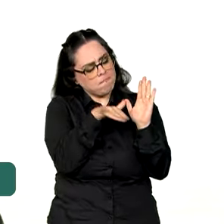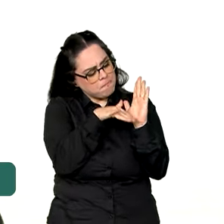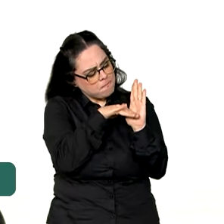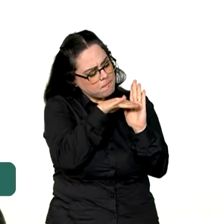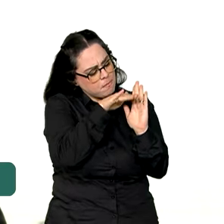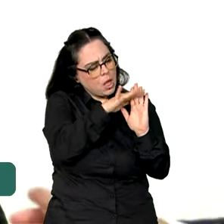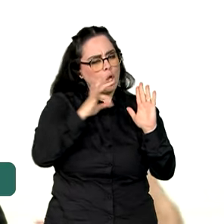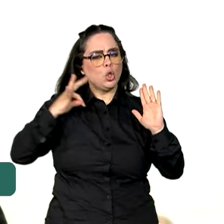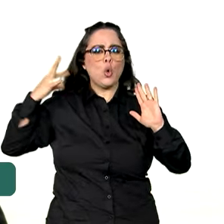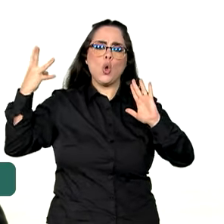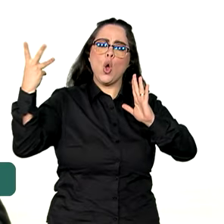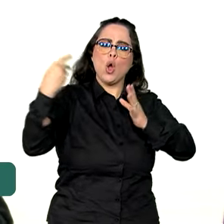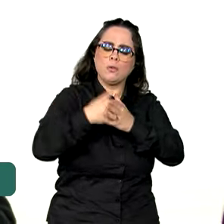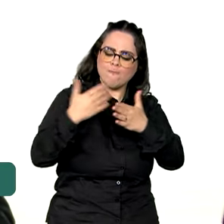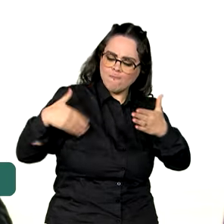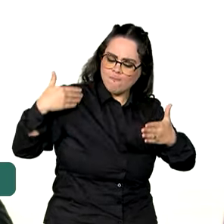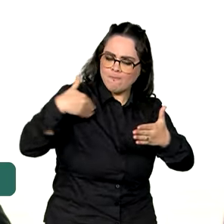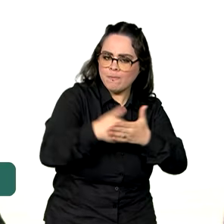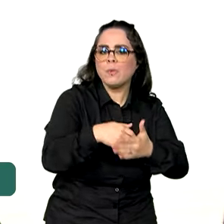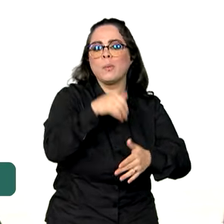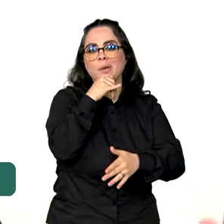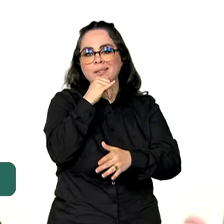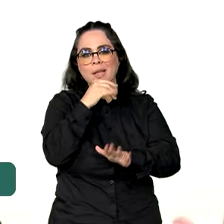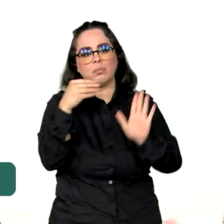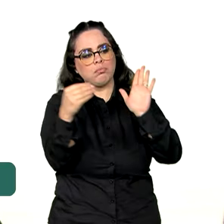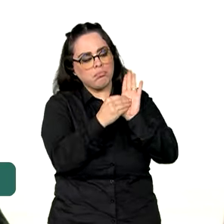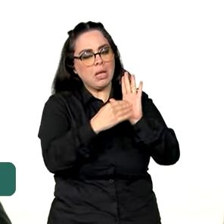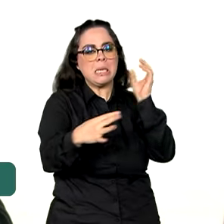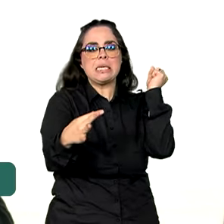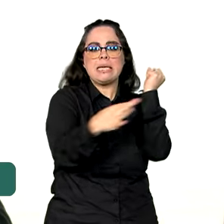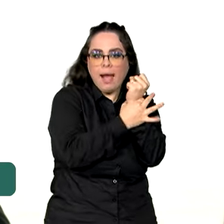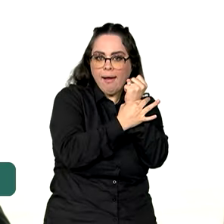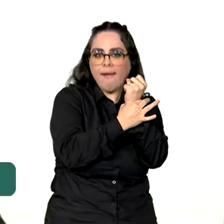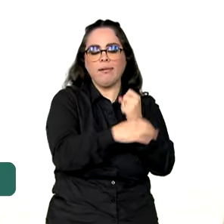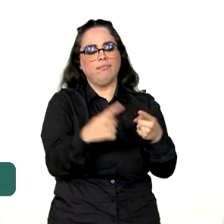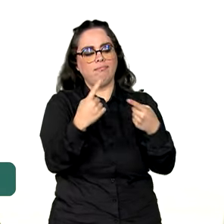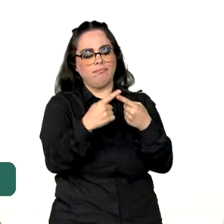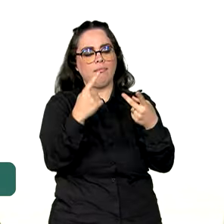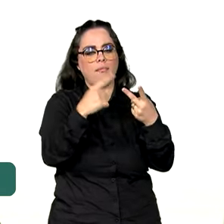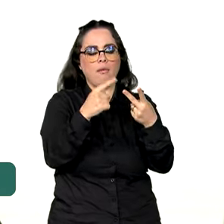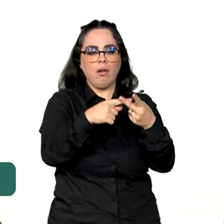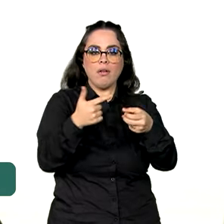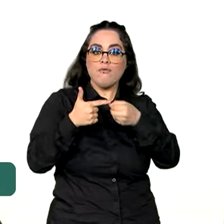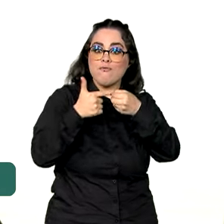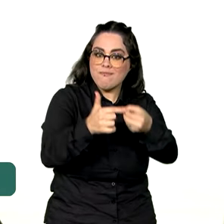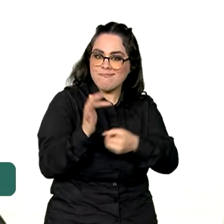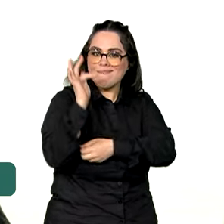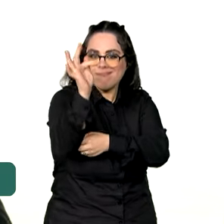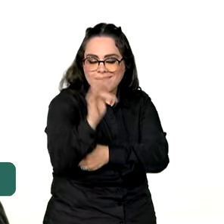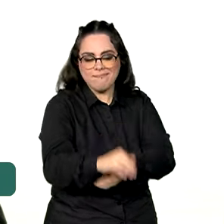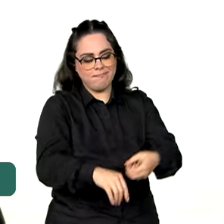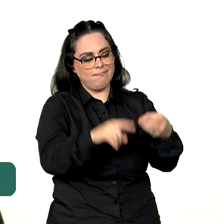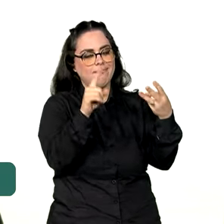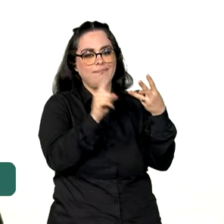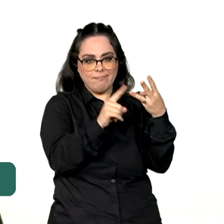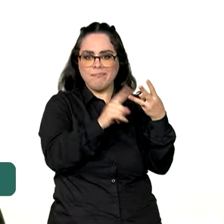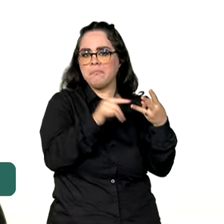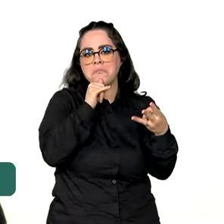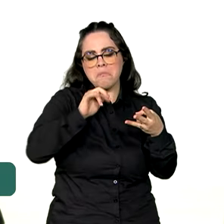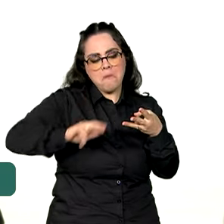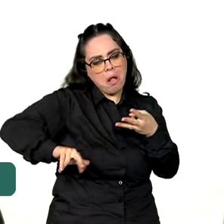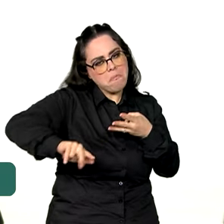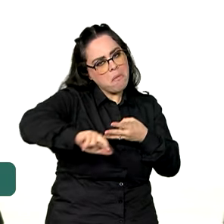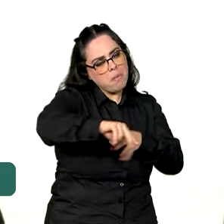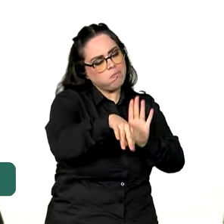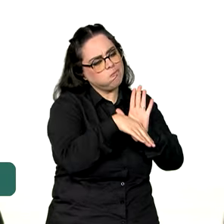desenvolvidos como marco das garantias, como combustível do futuro, como toda